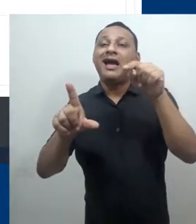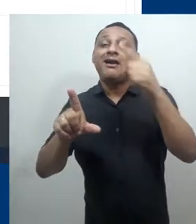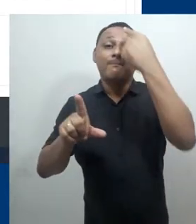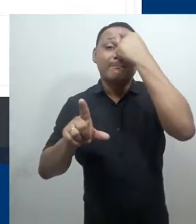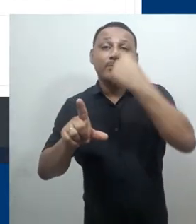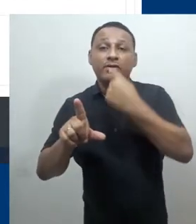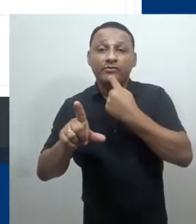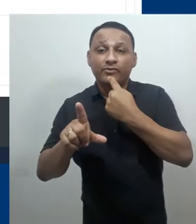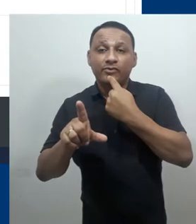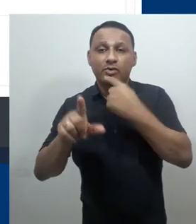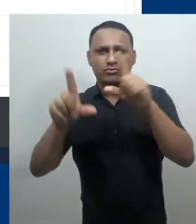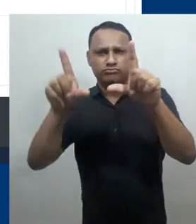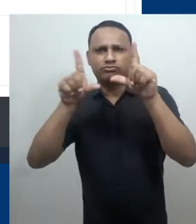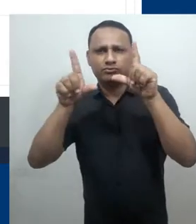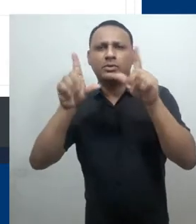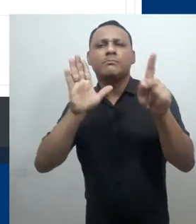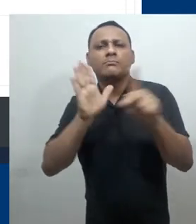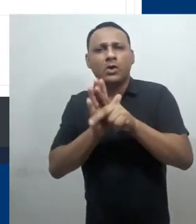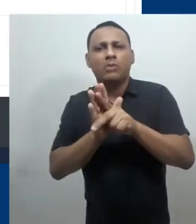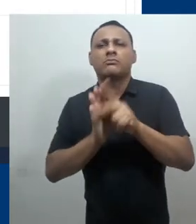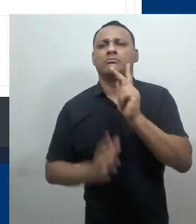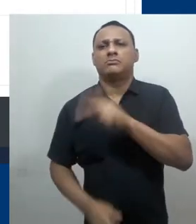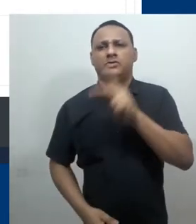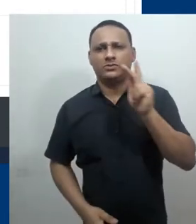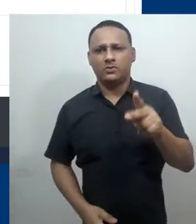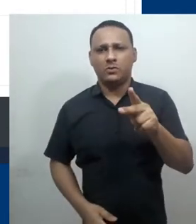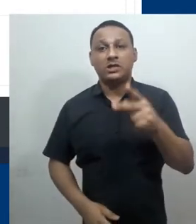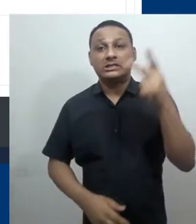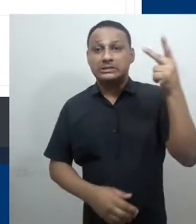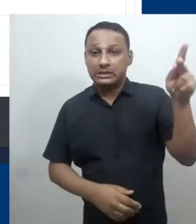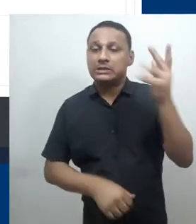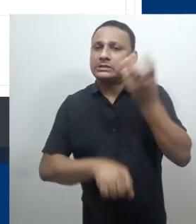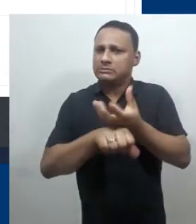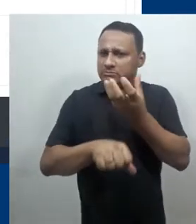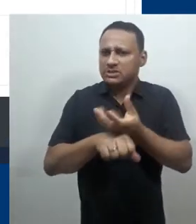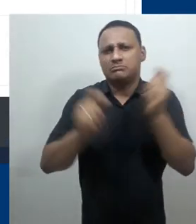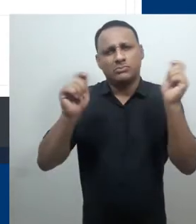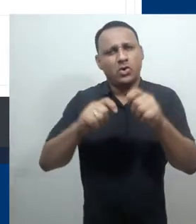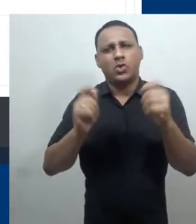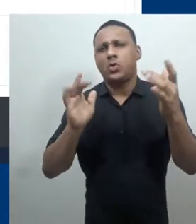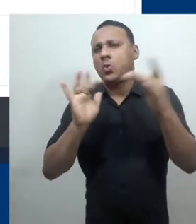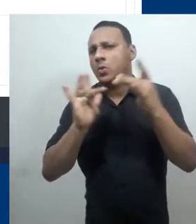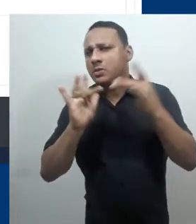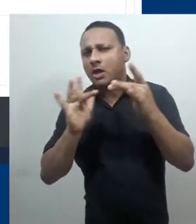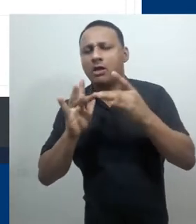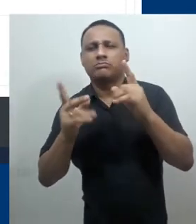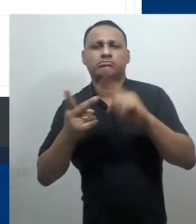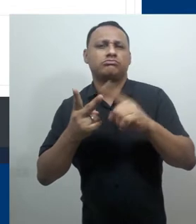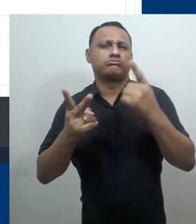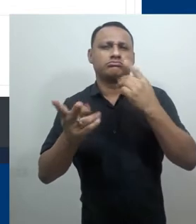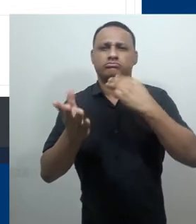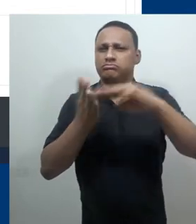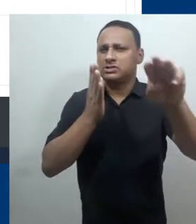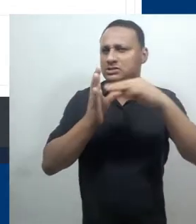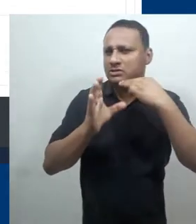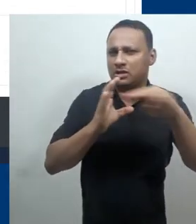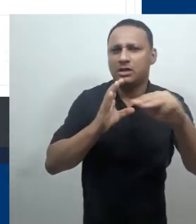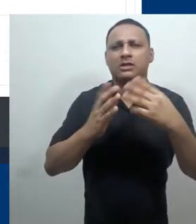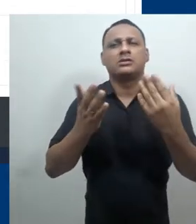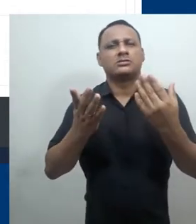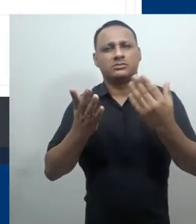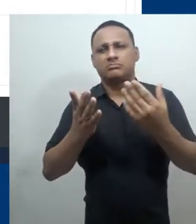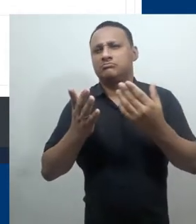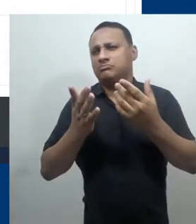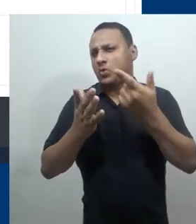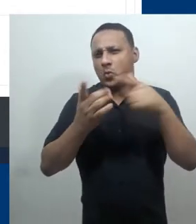página do perfil do professor dessa disciplina, onde podemos adicionar contatos, enviar mensagens e ter